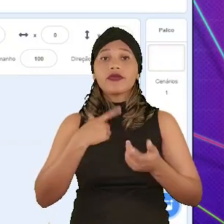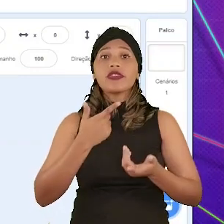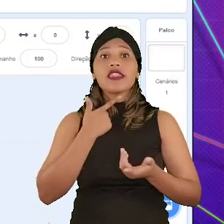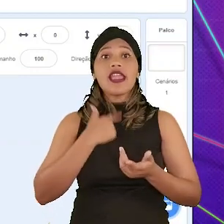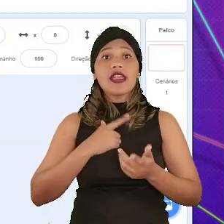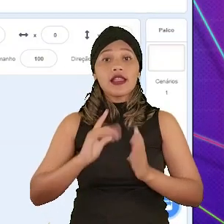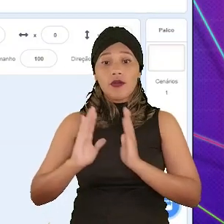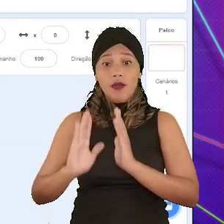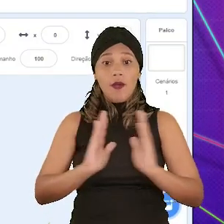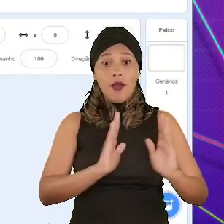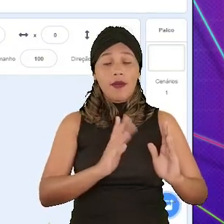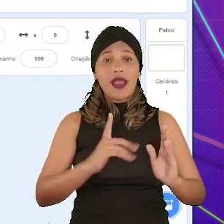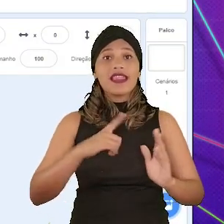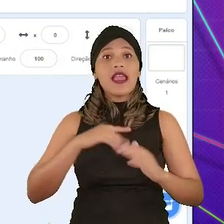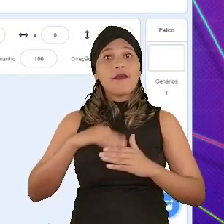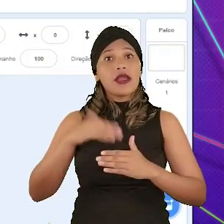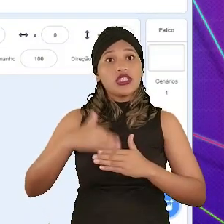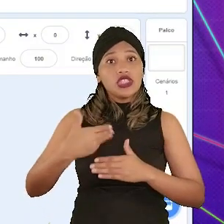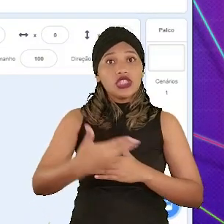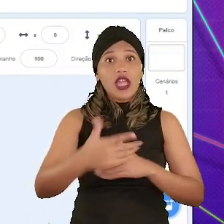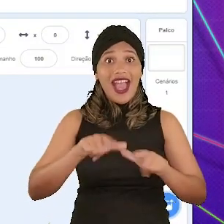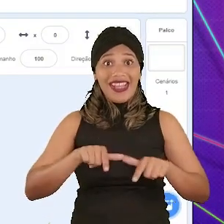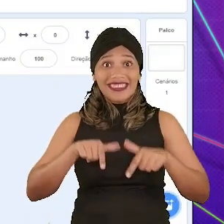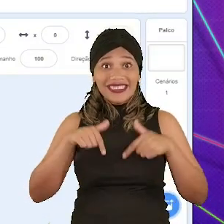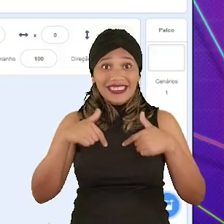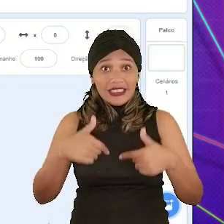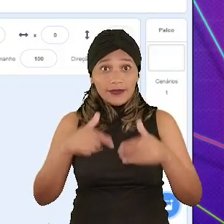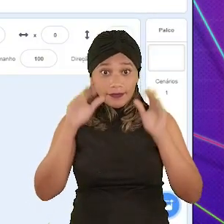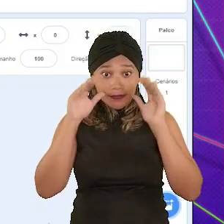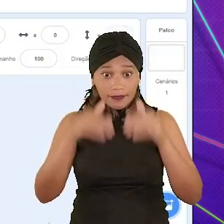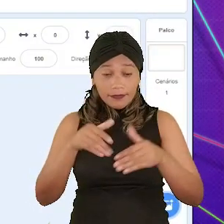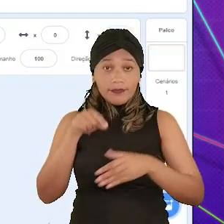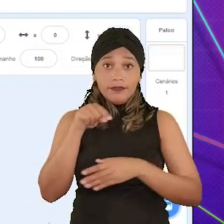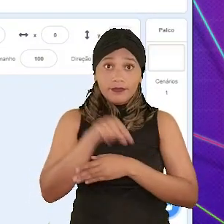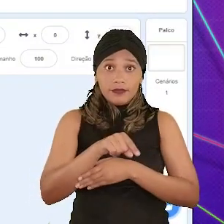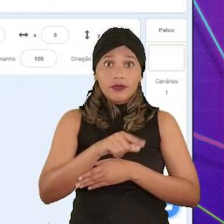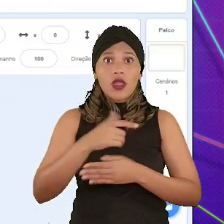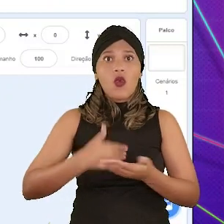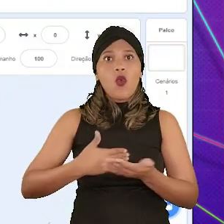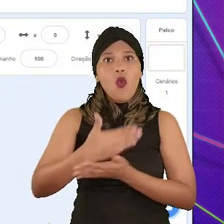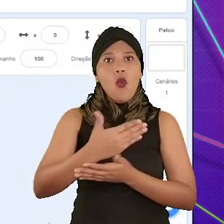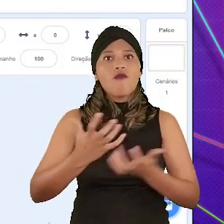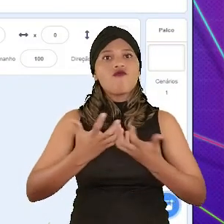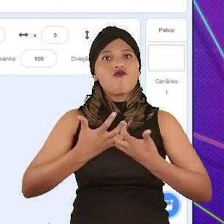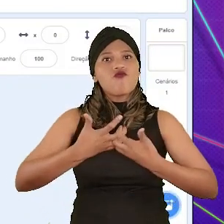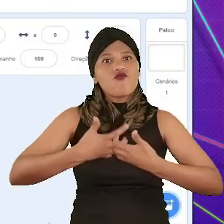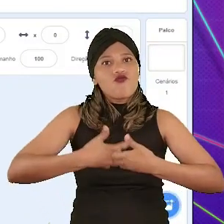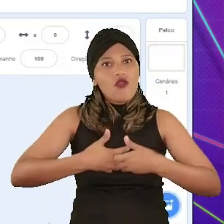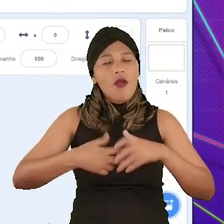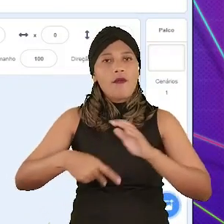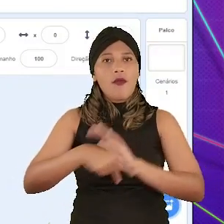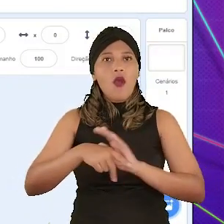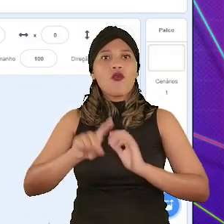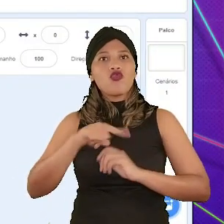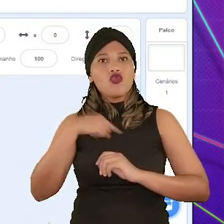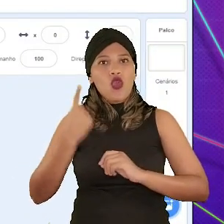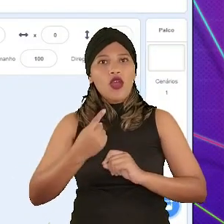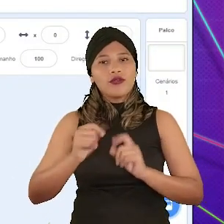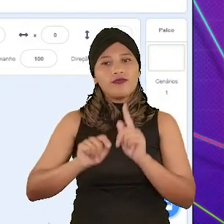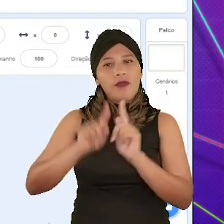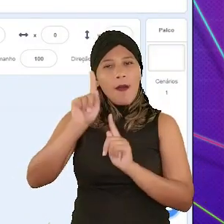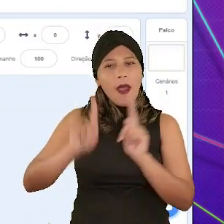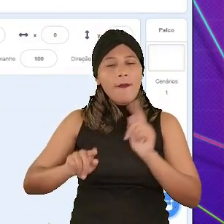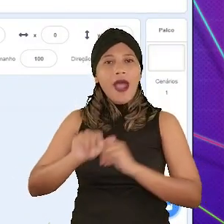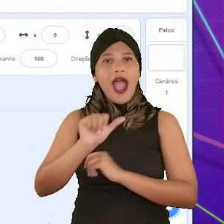nós somos levados para onde temos os blocos que irão, a partir de uma determinada ação que está especificada nele, iniciar o funcionamento dos nossos